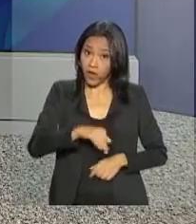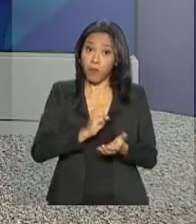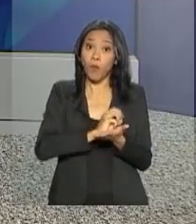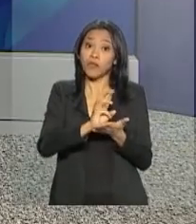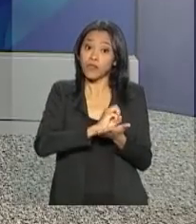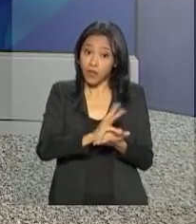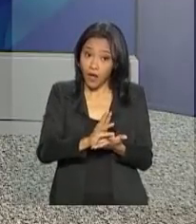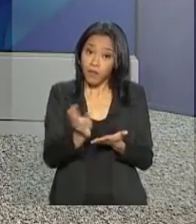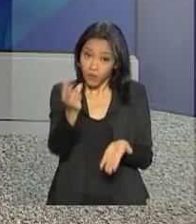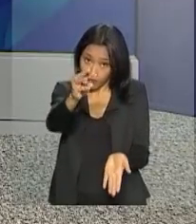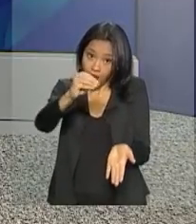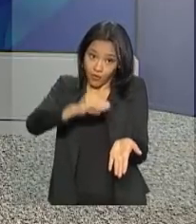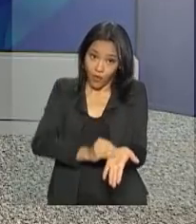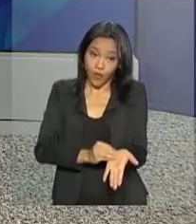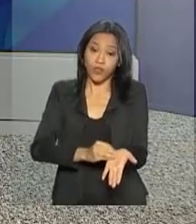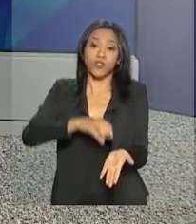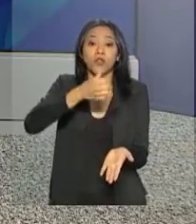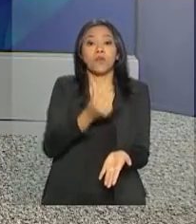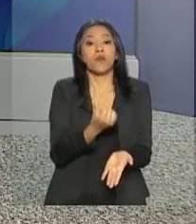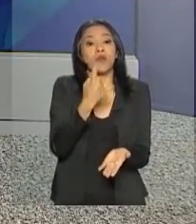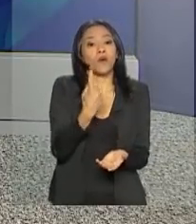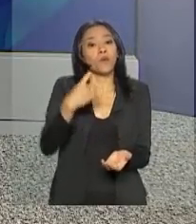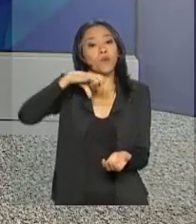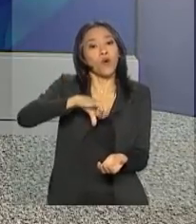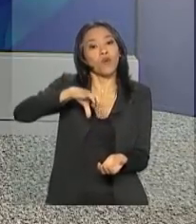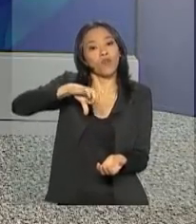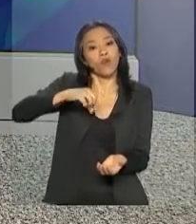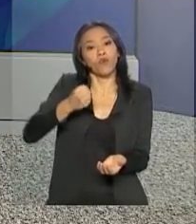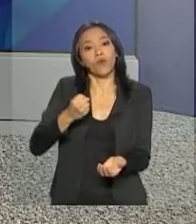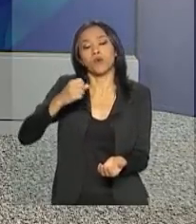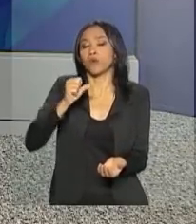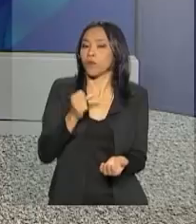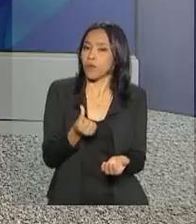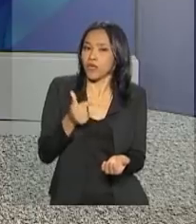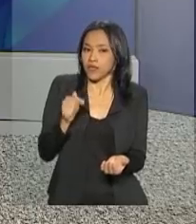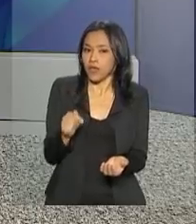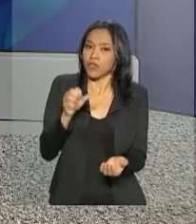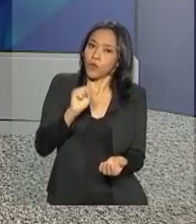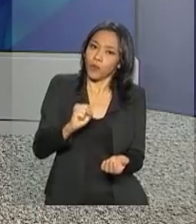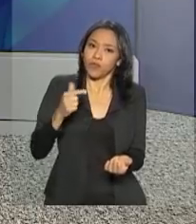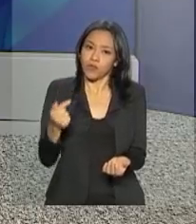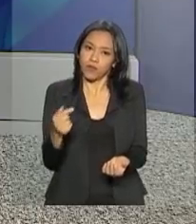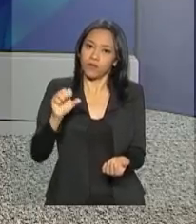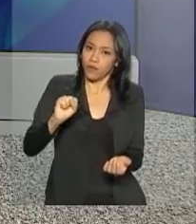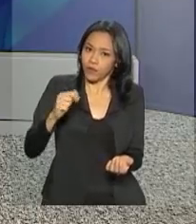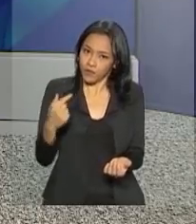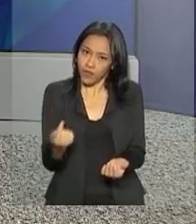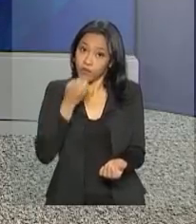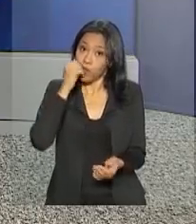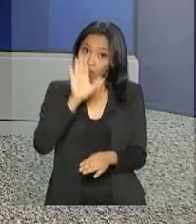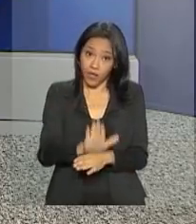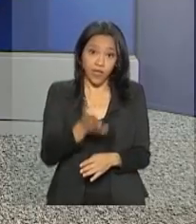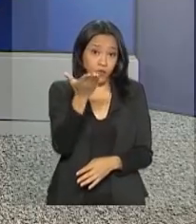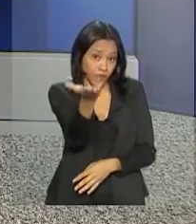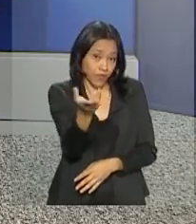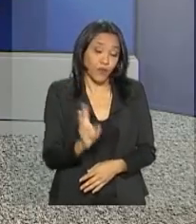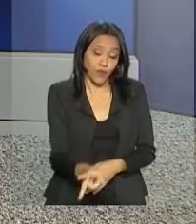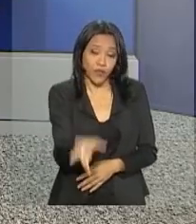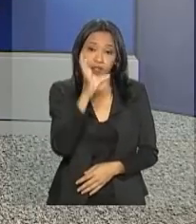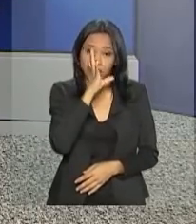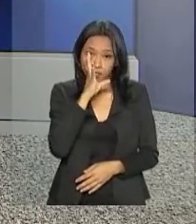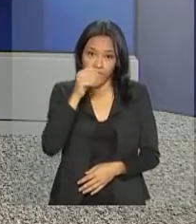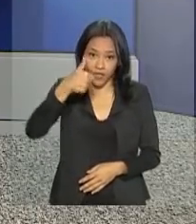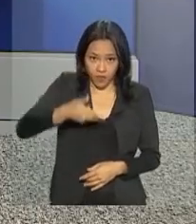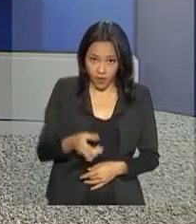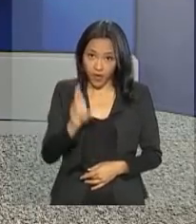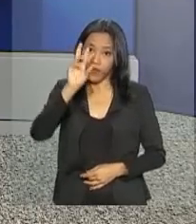WhatsApp. Anote aí, 619-9867-8787. Uma boa tarde para você e continue com